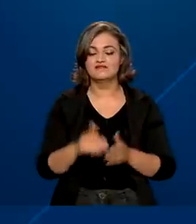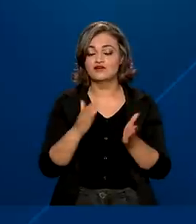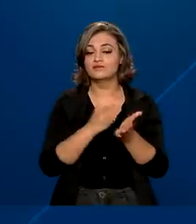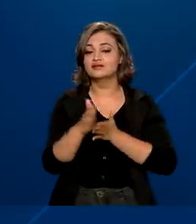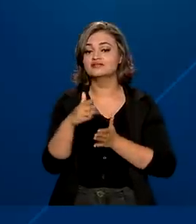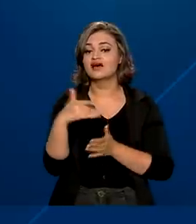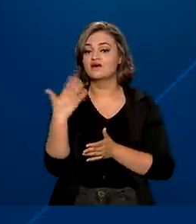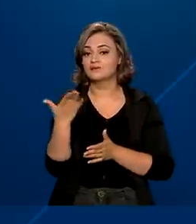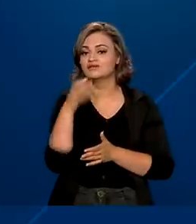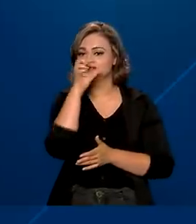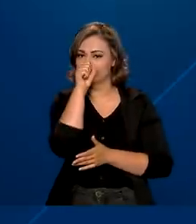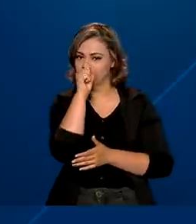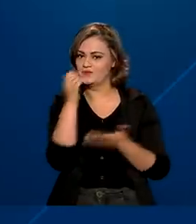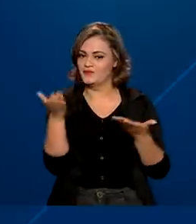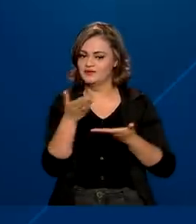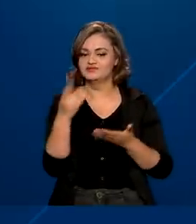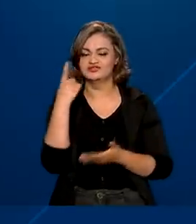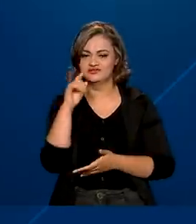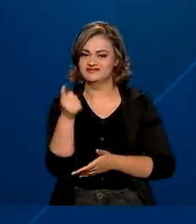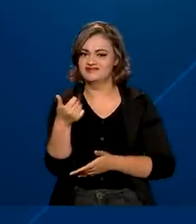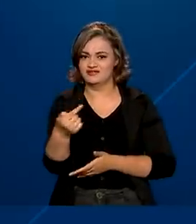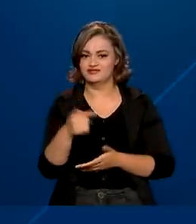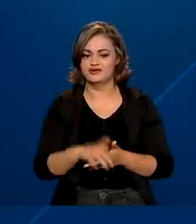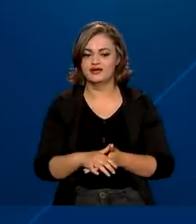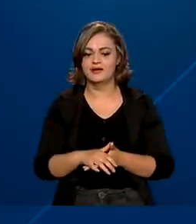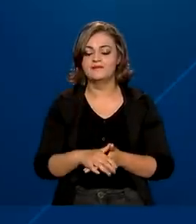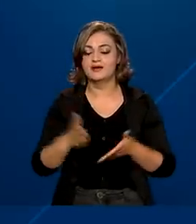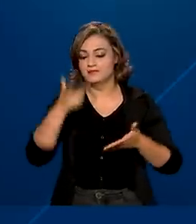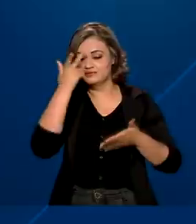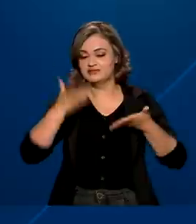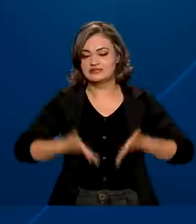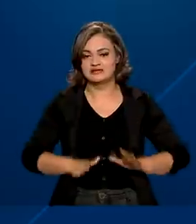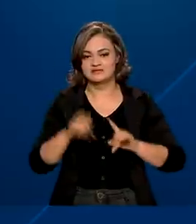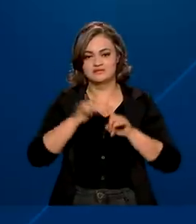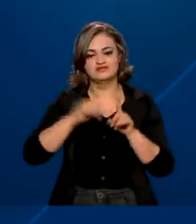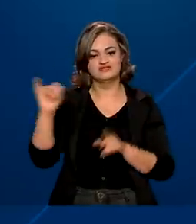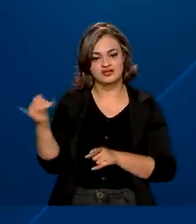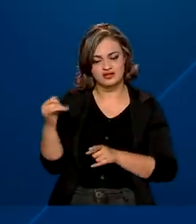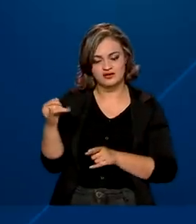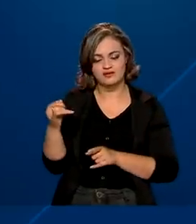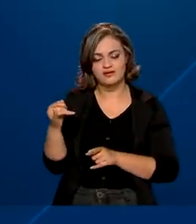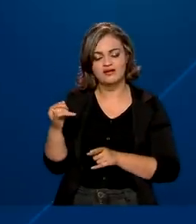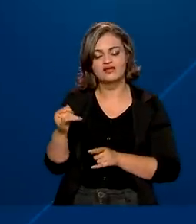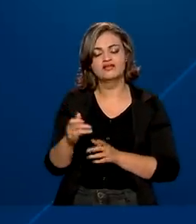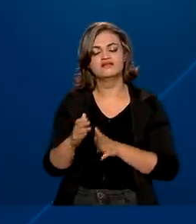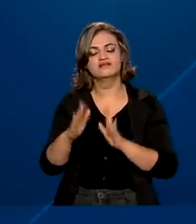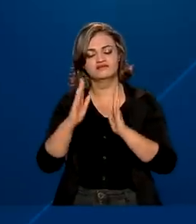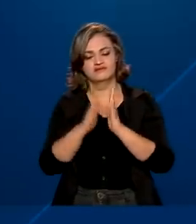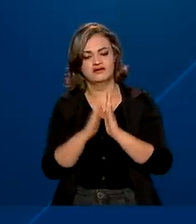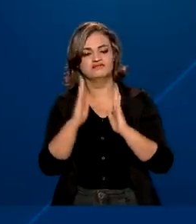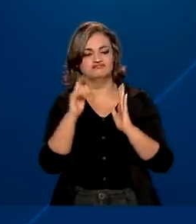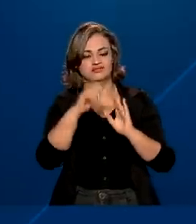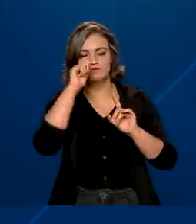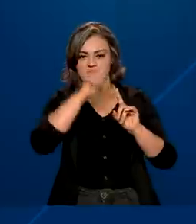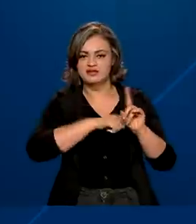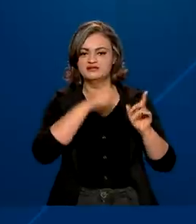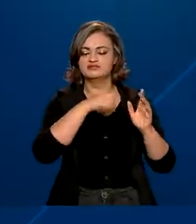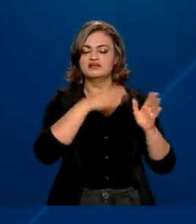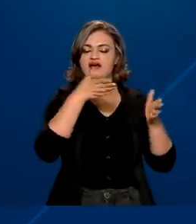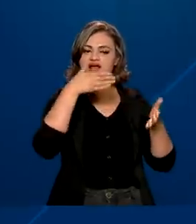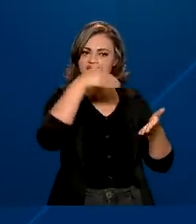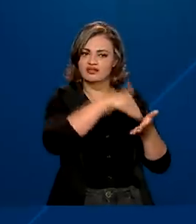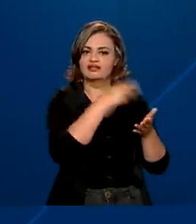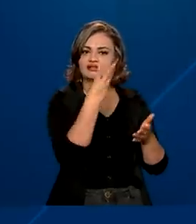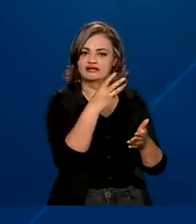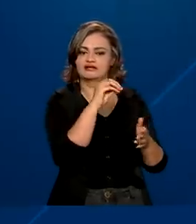início a partir deste sábado, dia 17, para os nascidos em janeiro e segue de acordo com o mês de nascimento até 30